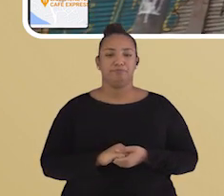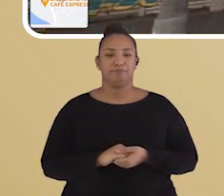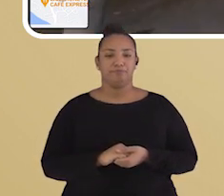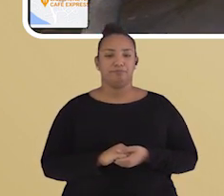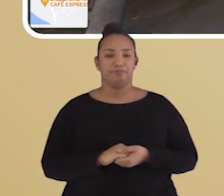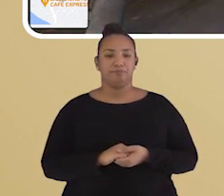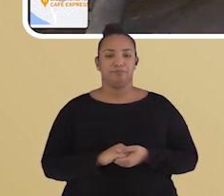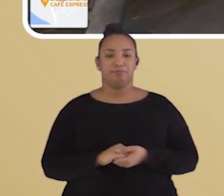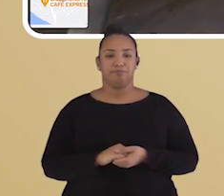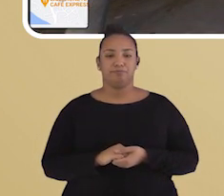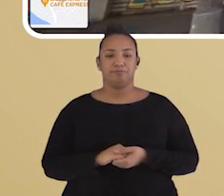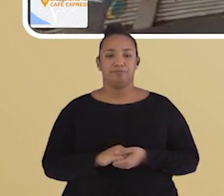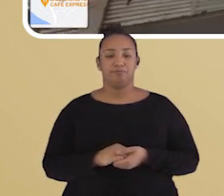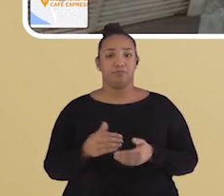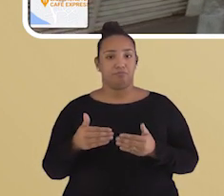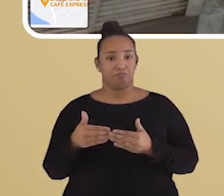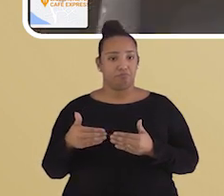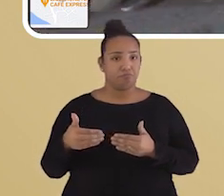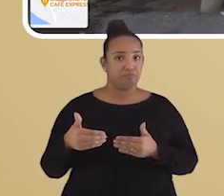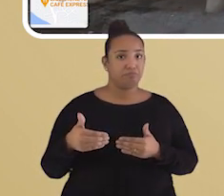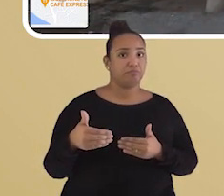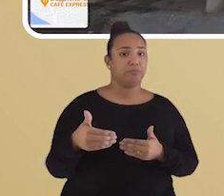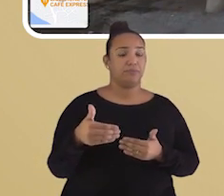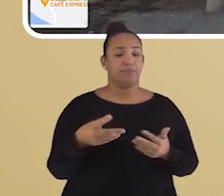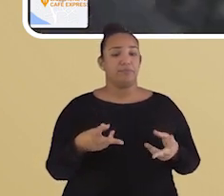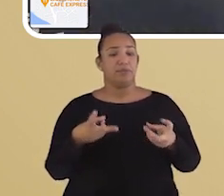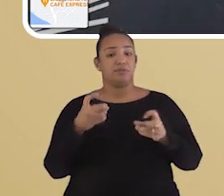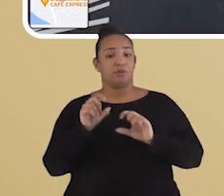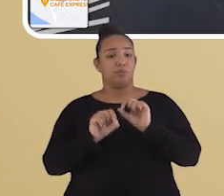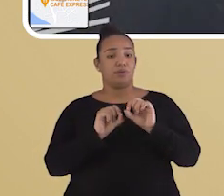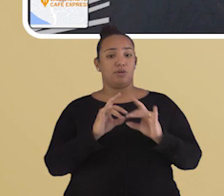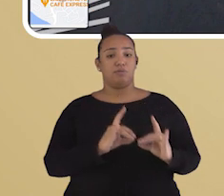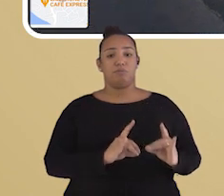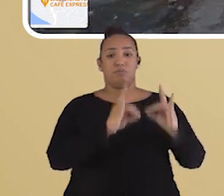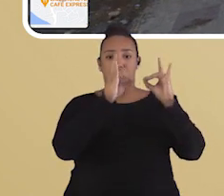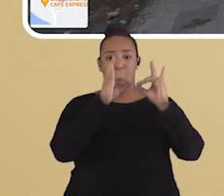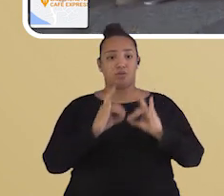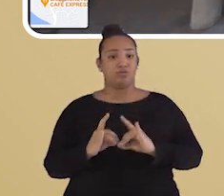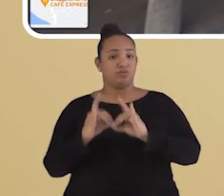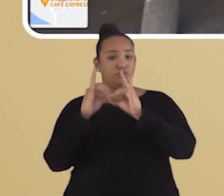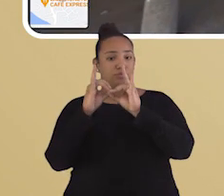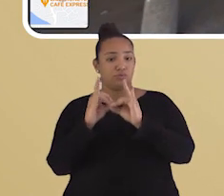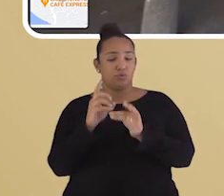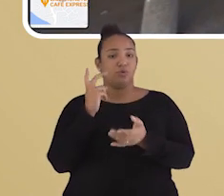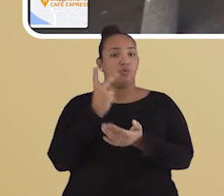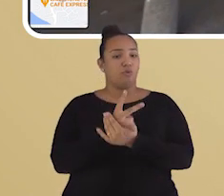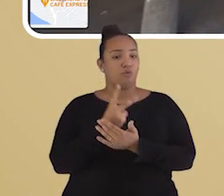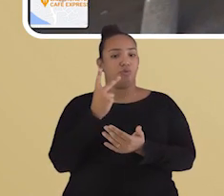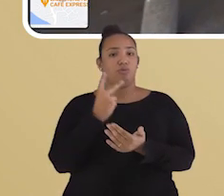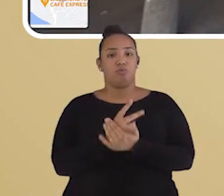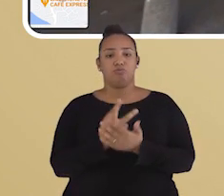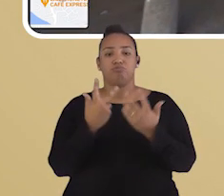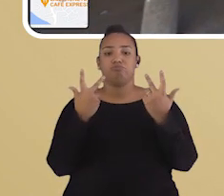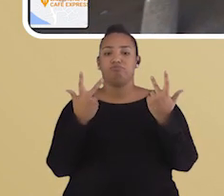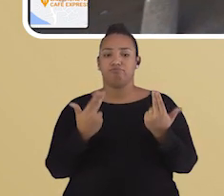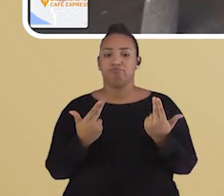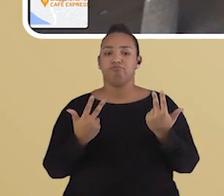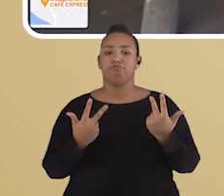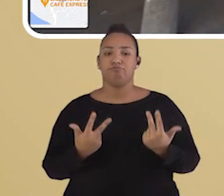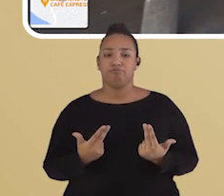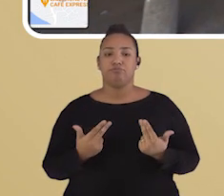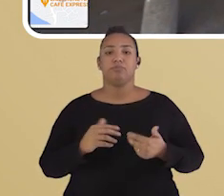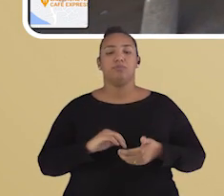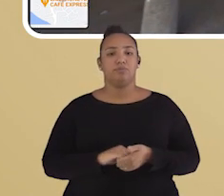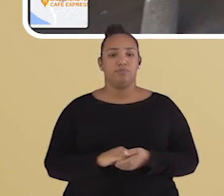Avançando mais um pouco no tempo, a gente percebe que esses prédios continuam se deteriorando, ou seja, vai